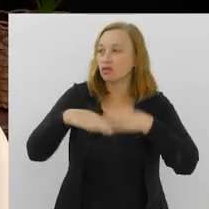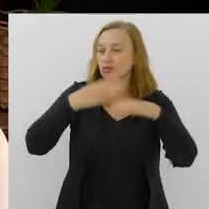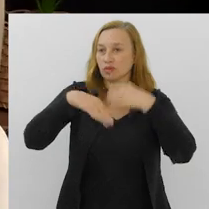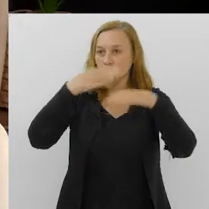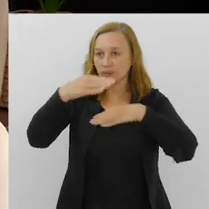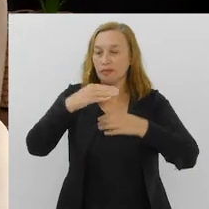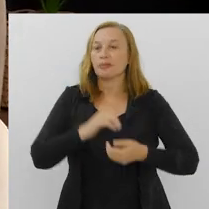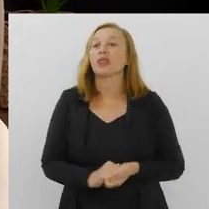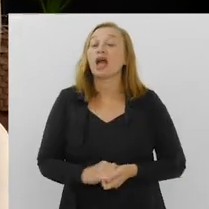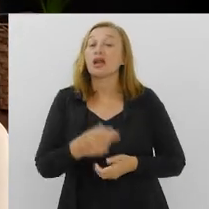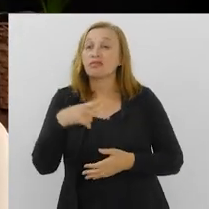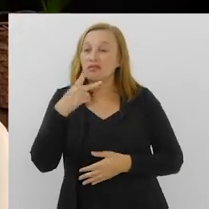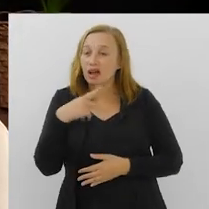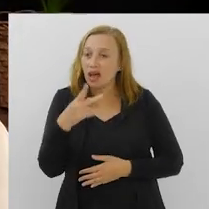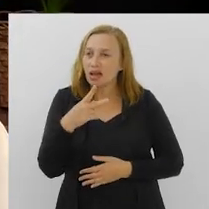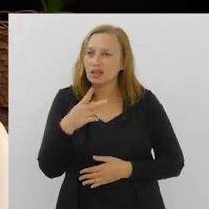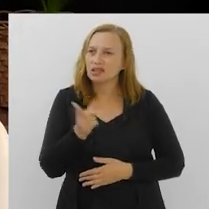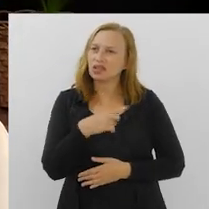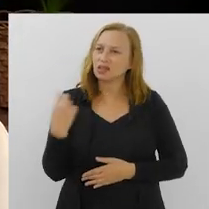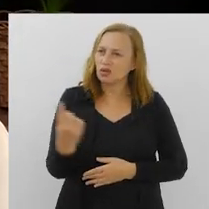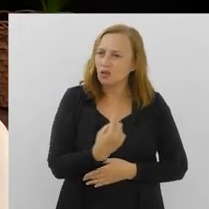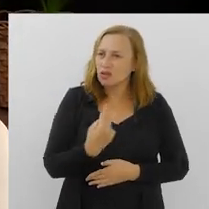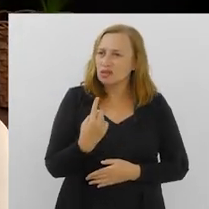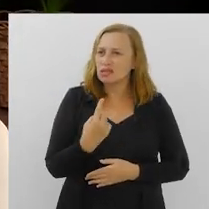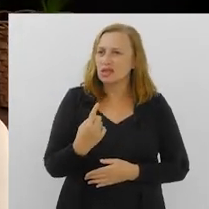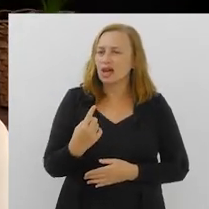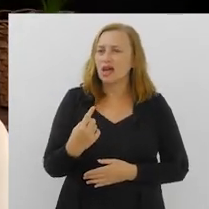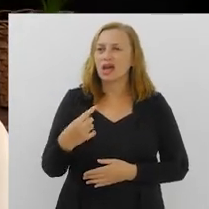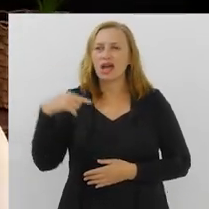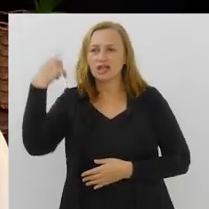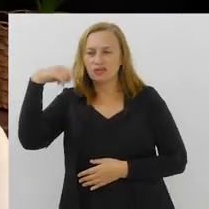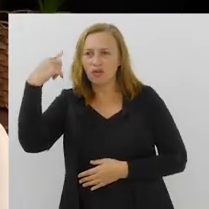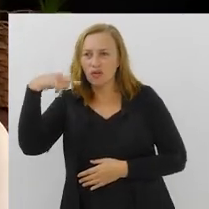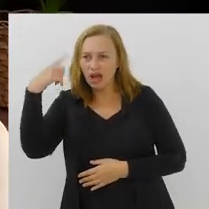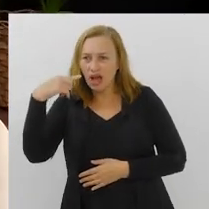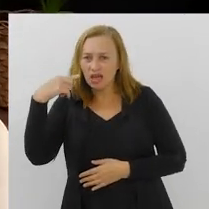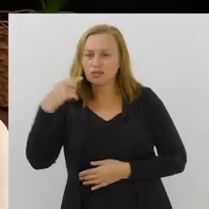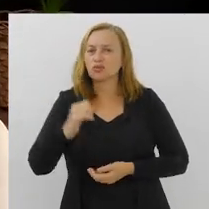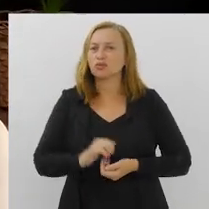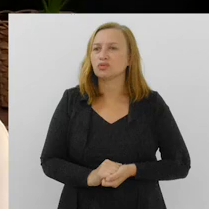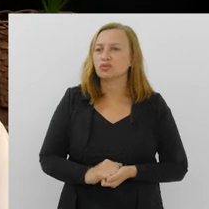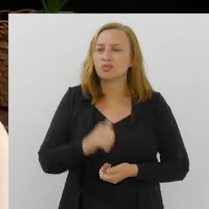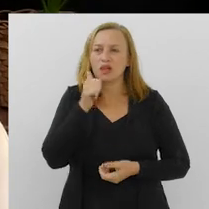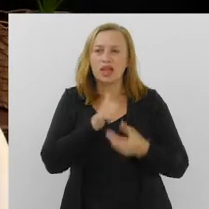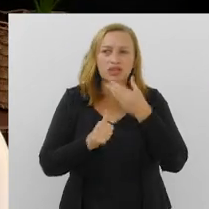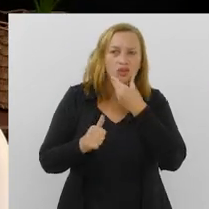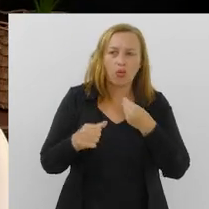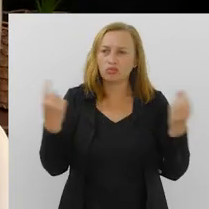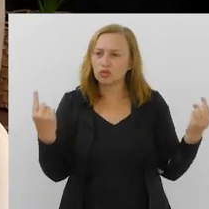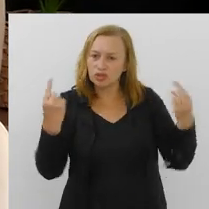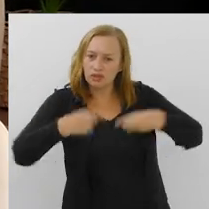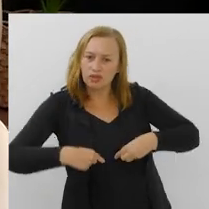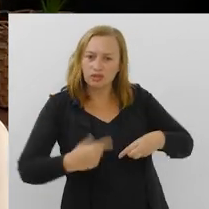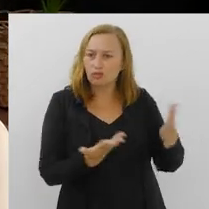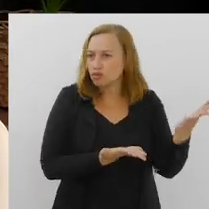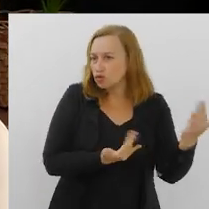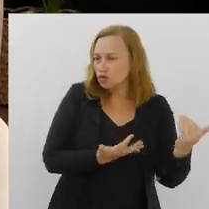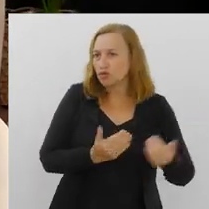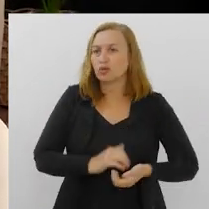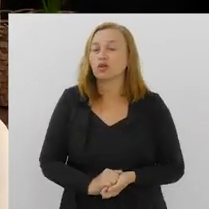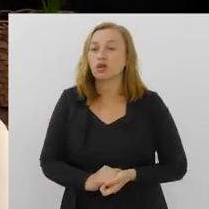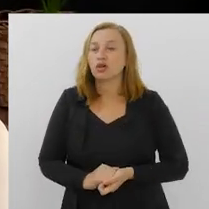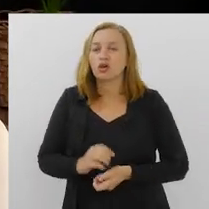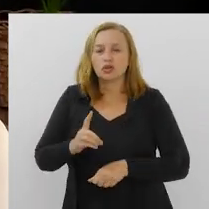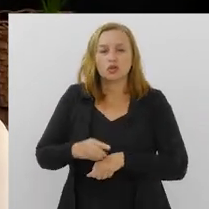crescimento. E aí a gente vai tratar da nossa advocacia, os nós, advogados e advogadas, e o seu desafio na